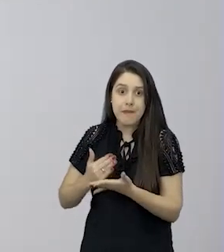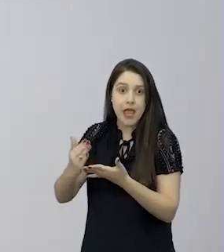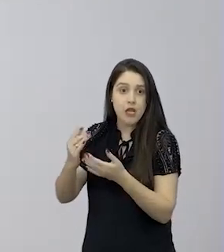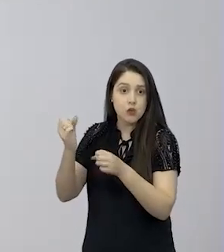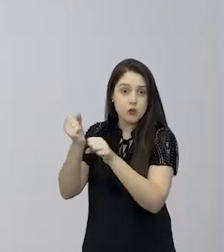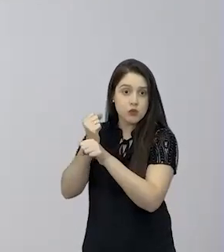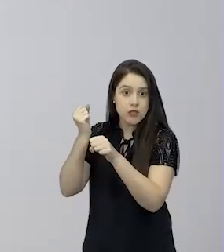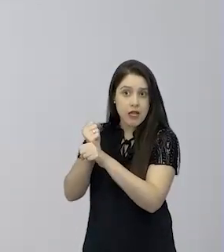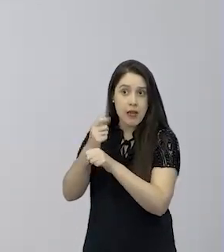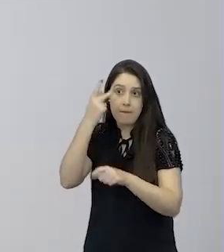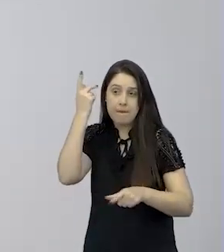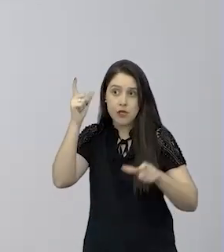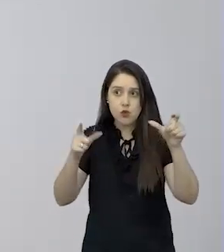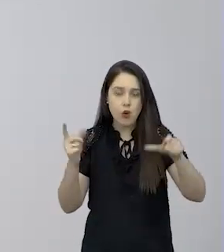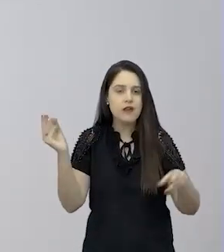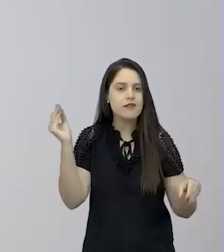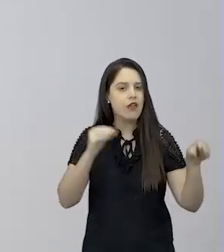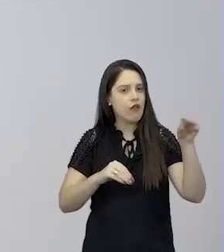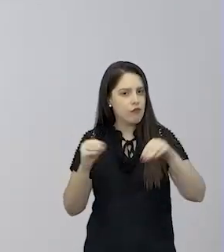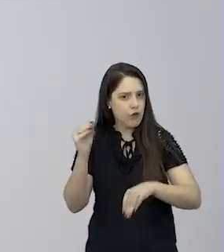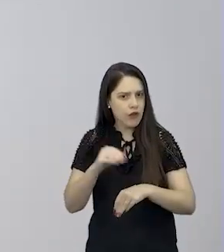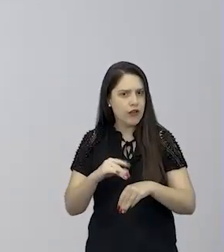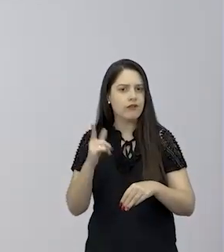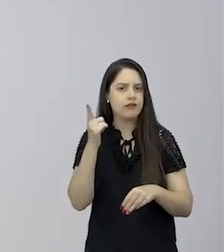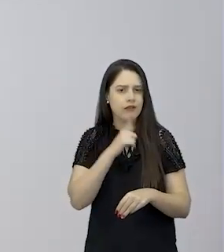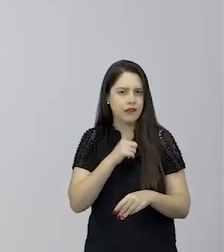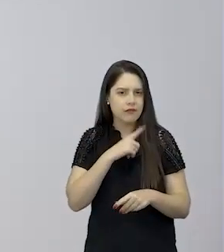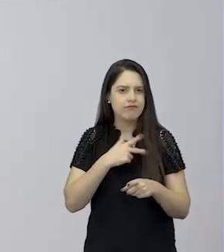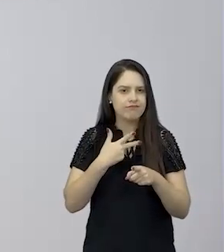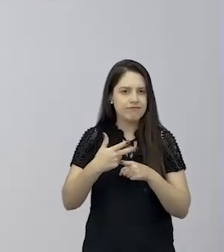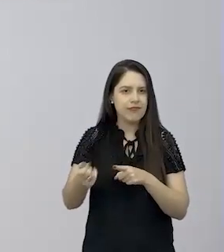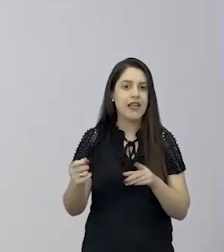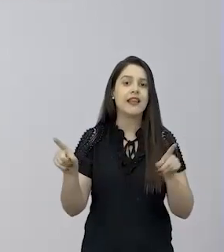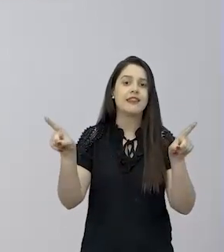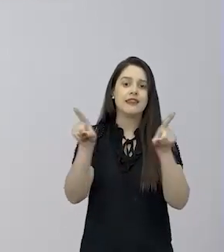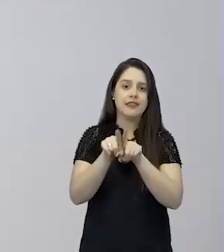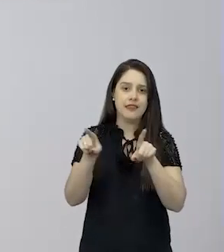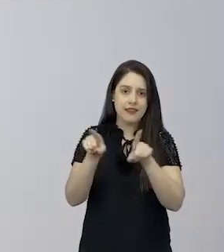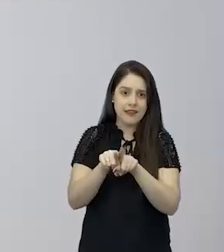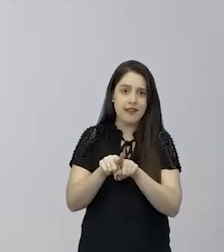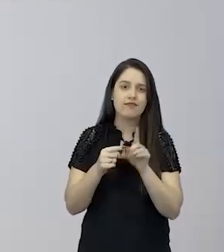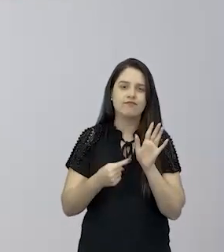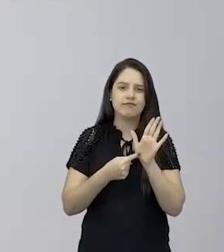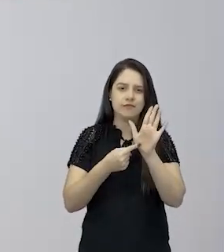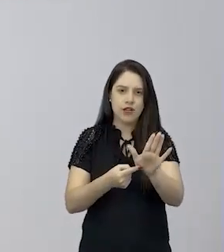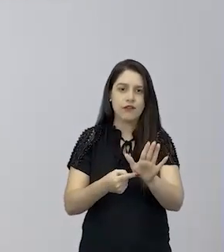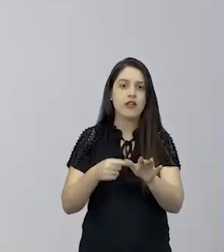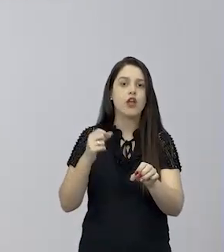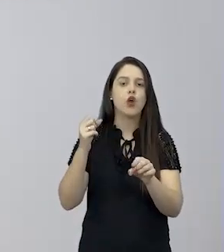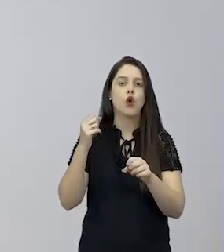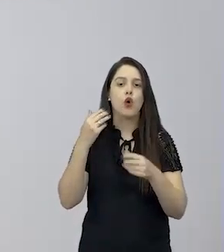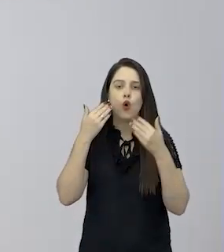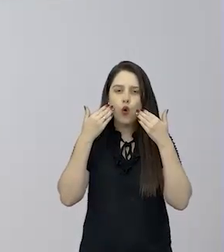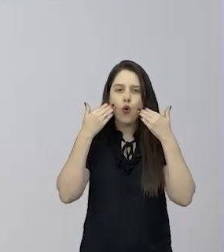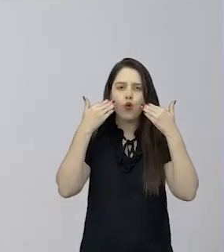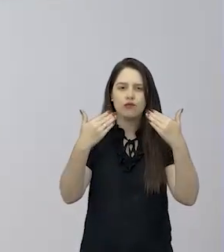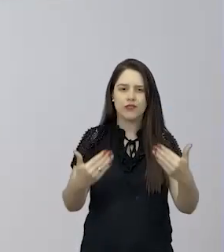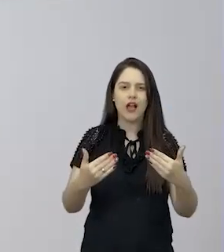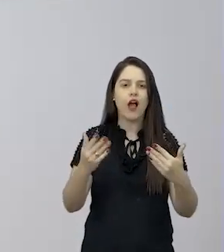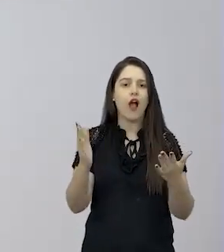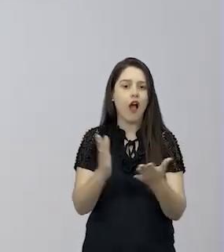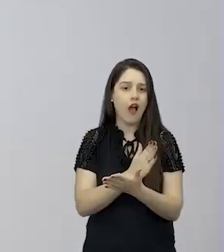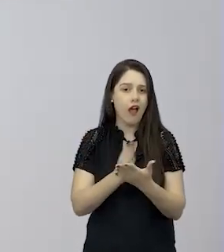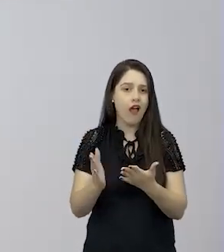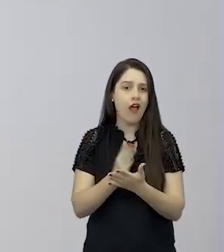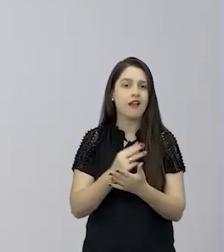pessoas envolvidas também, que são os operários e eles também devem ser levados em consideração. Mas nós veremos aí,